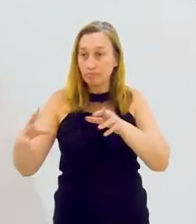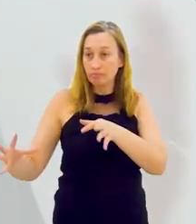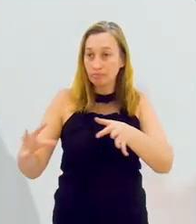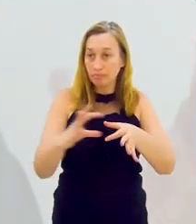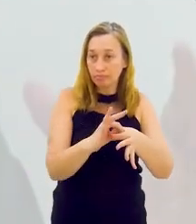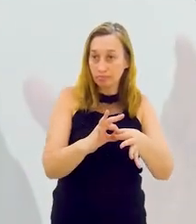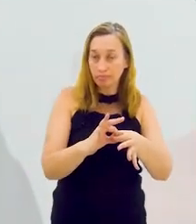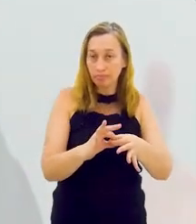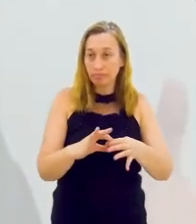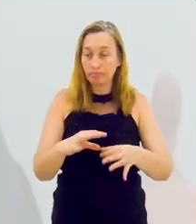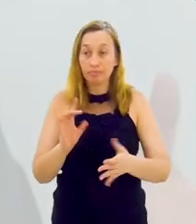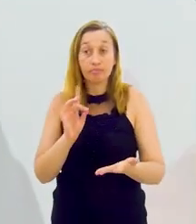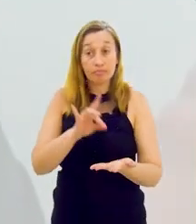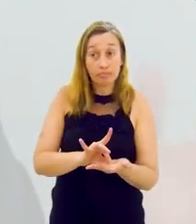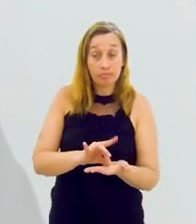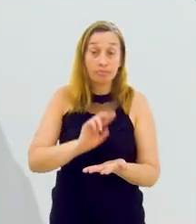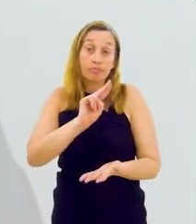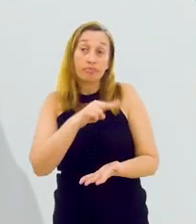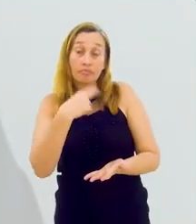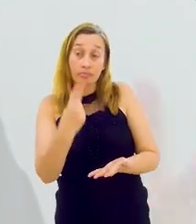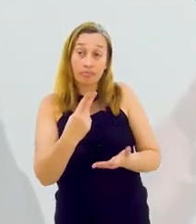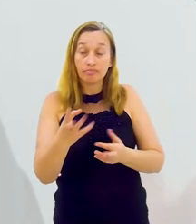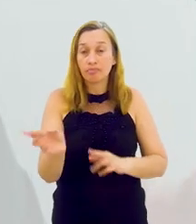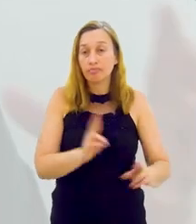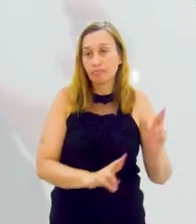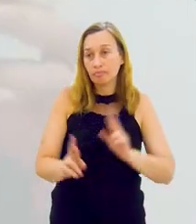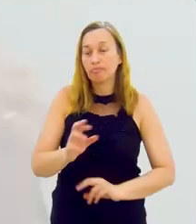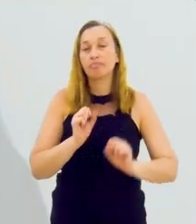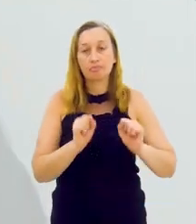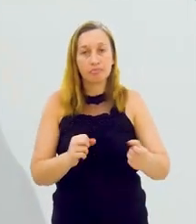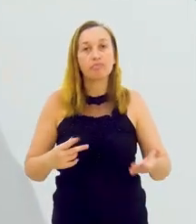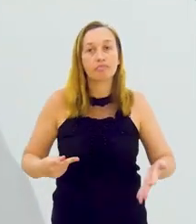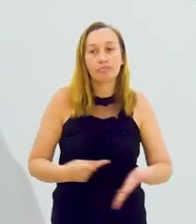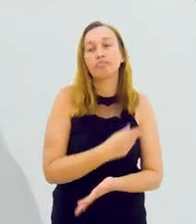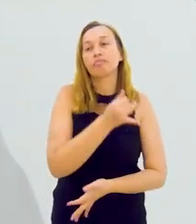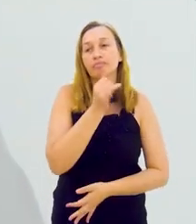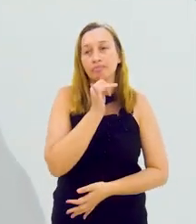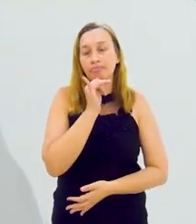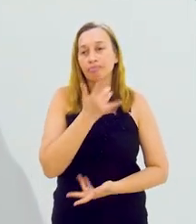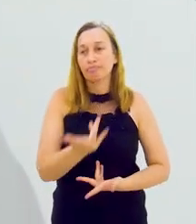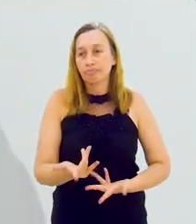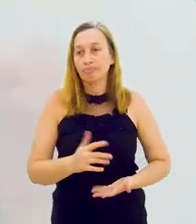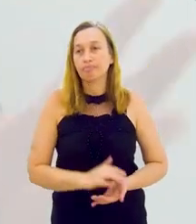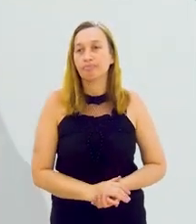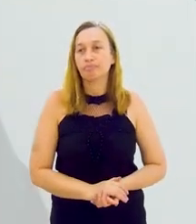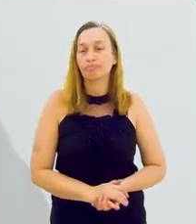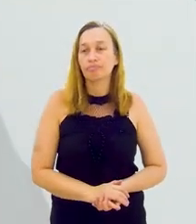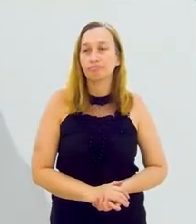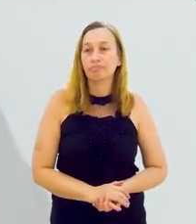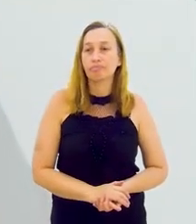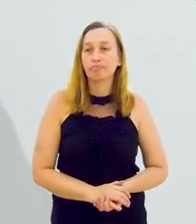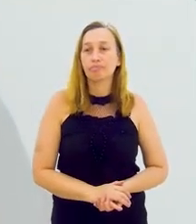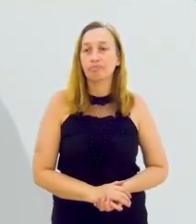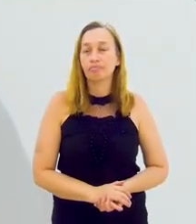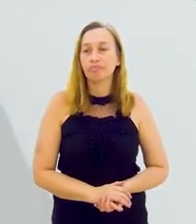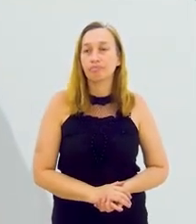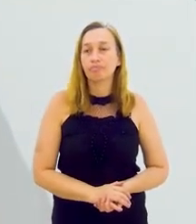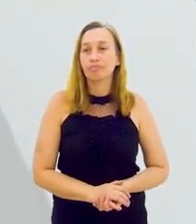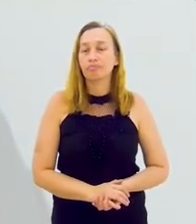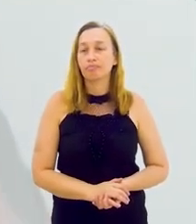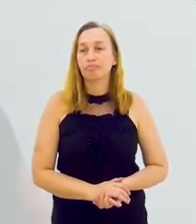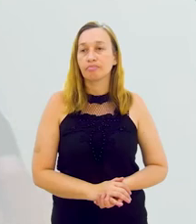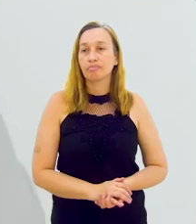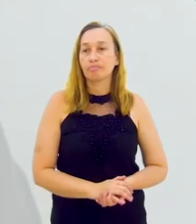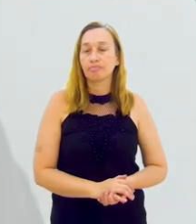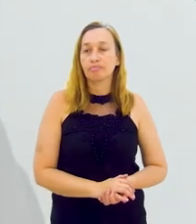têm a visão completa do quadro, ou das inter-relações que podem ocorrer, por exemplo, na questão dos